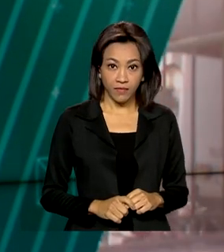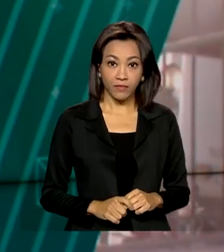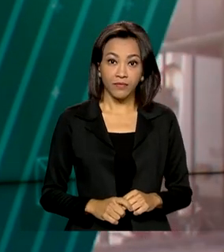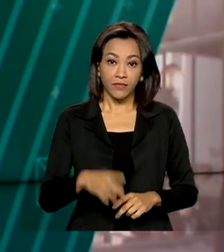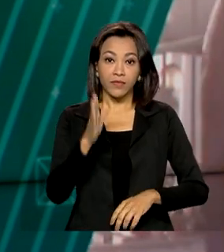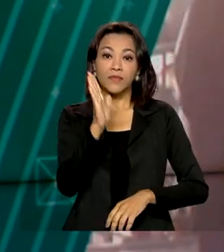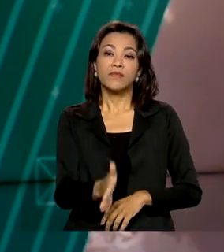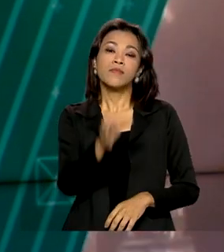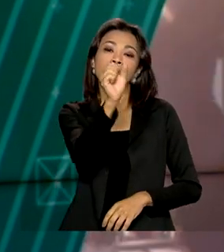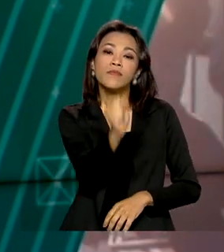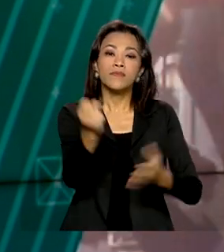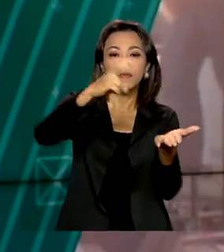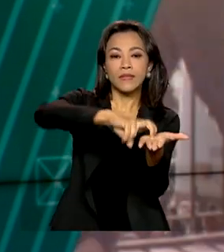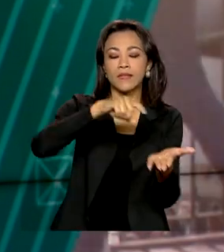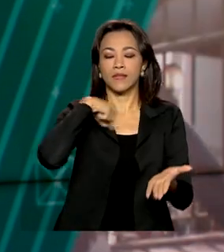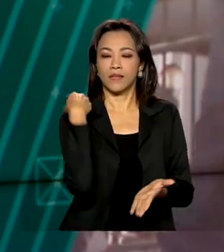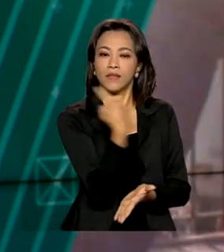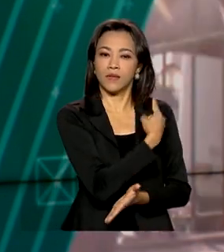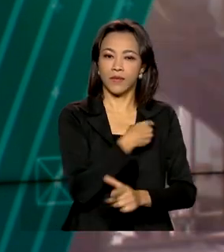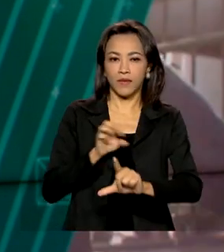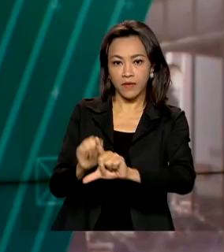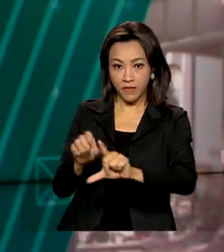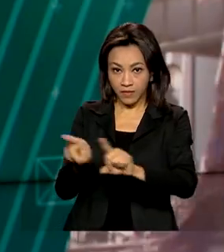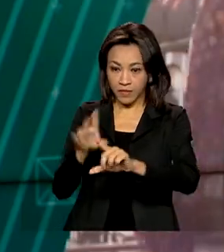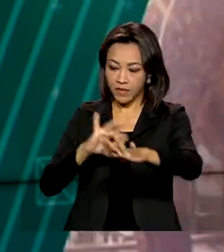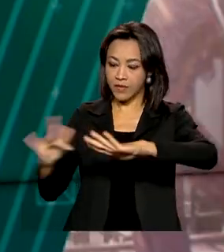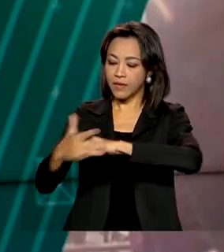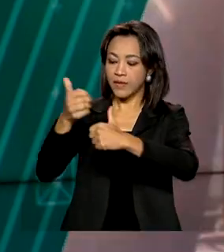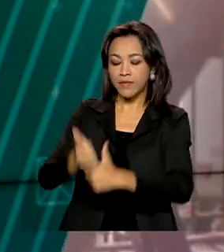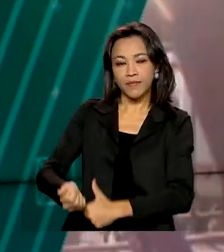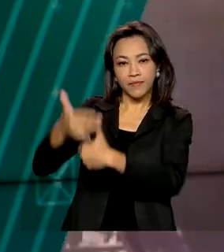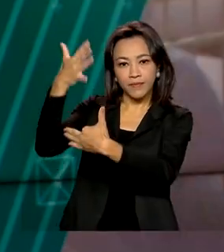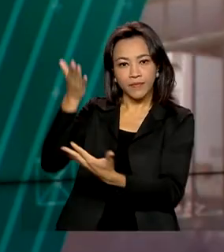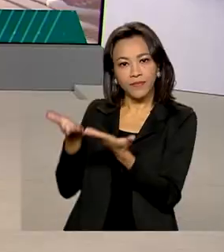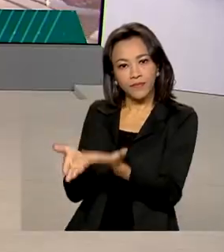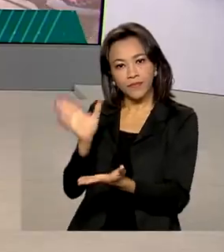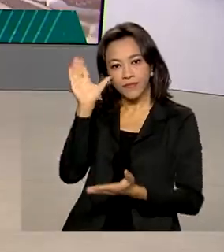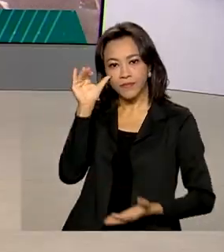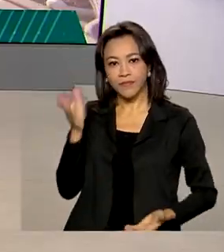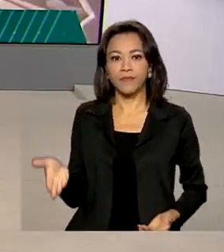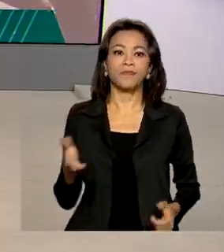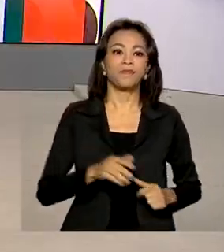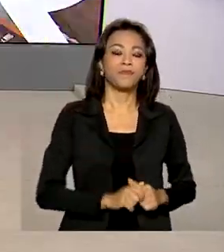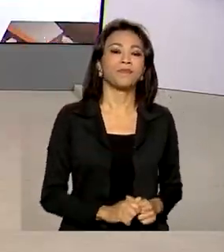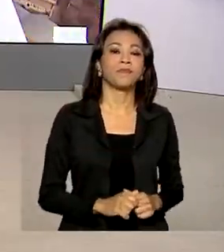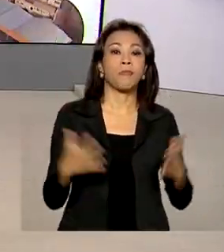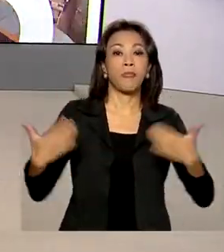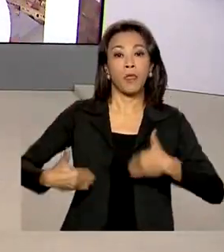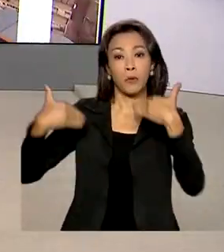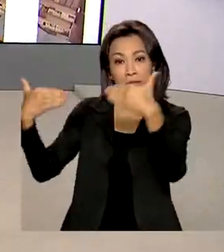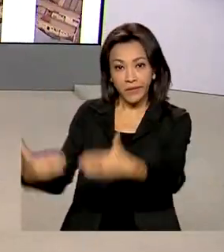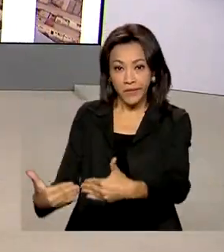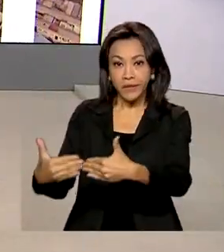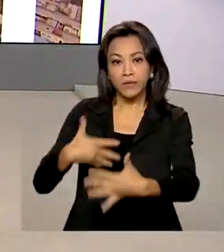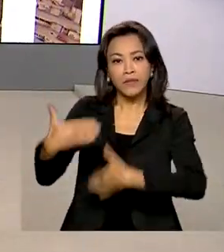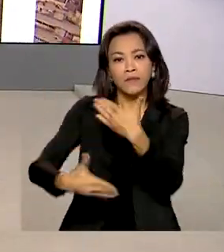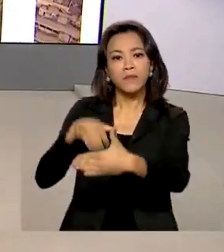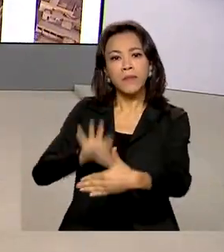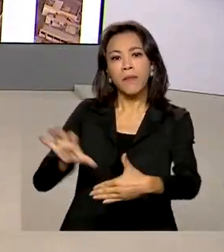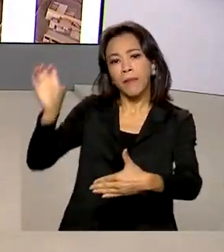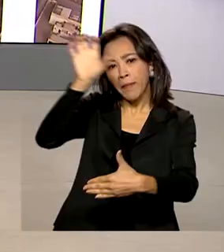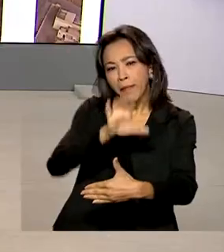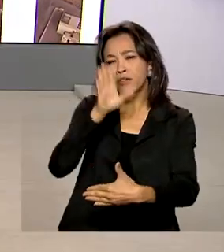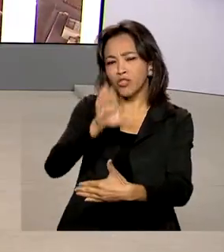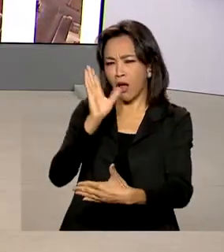Oito horas da manhã, estamos ao vivo também pelas redes sociais. O Ministério do Desenvolvimento Regional autorizou